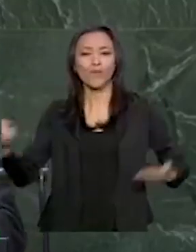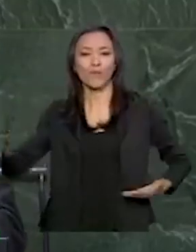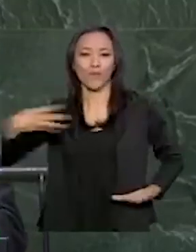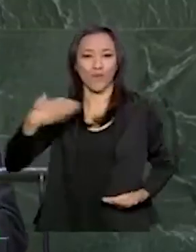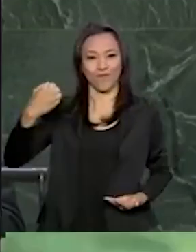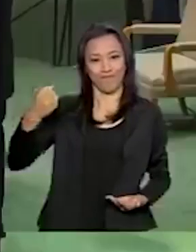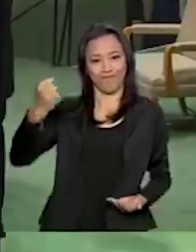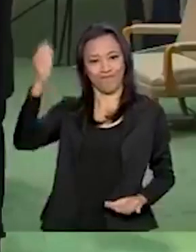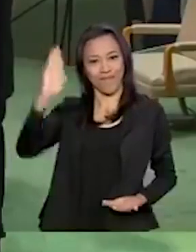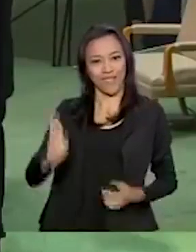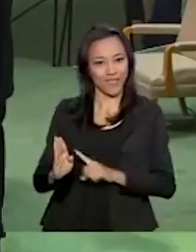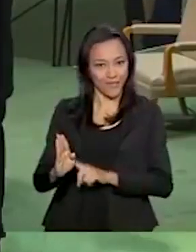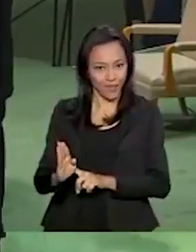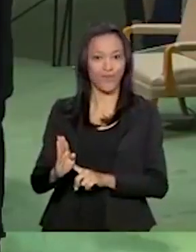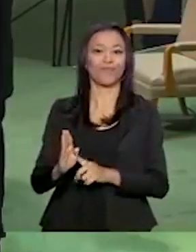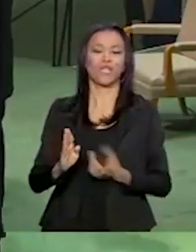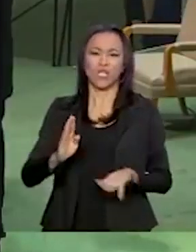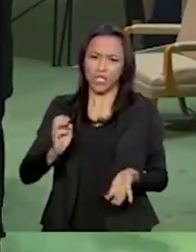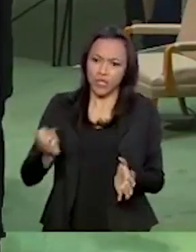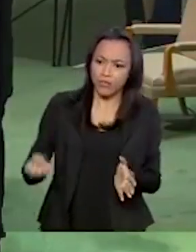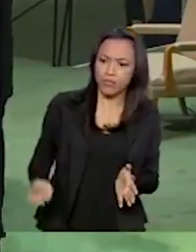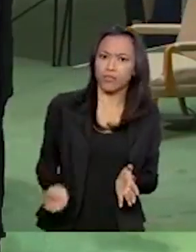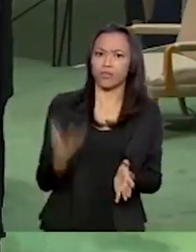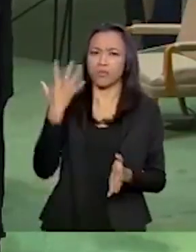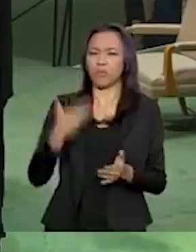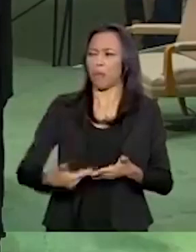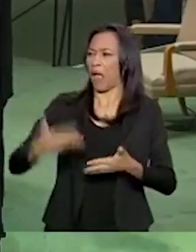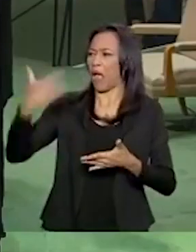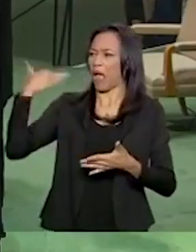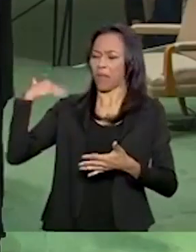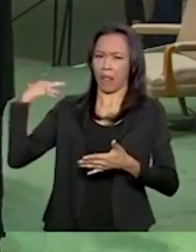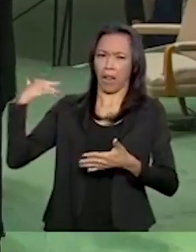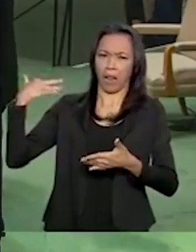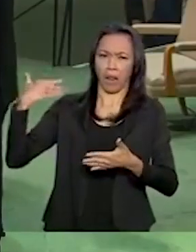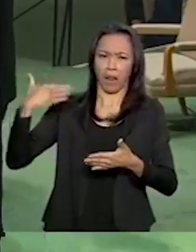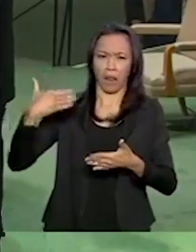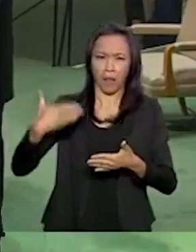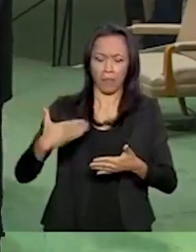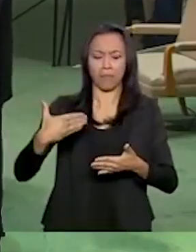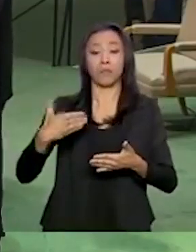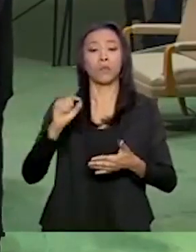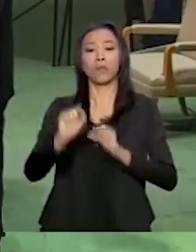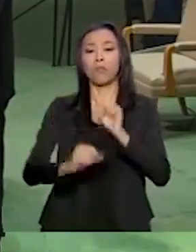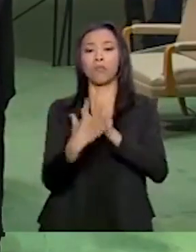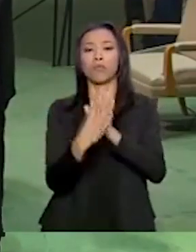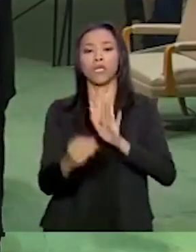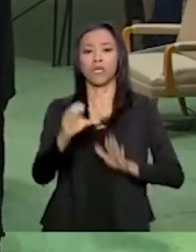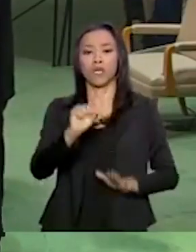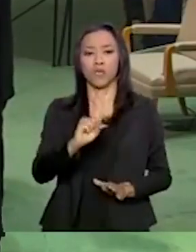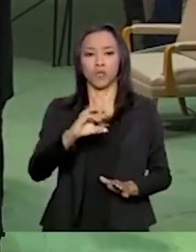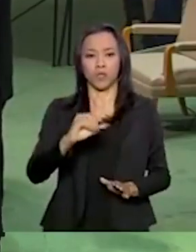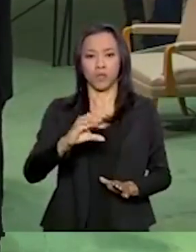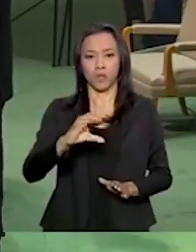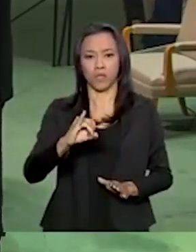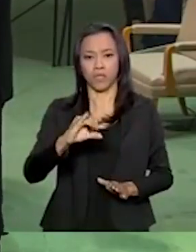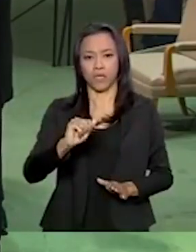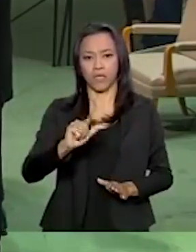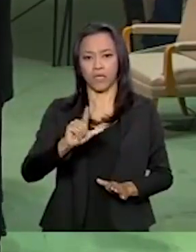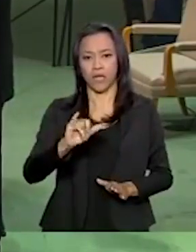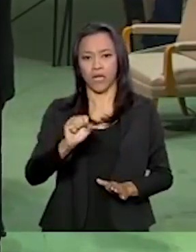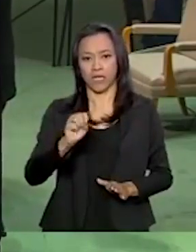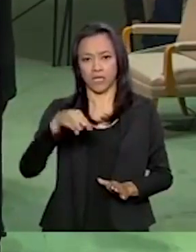que ressurge depois de estar à beira do socialismo, um Brasil que está sendo